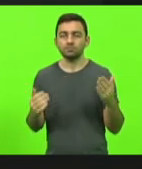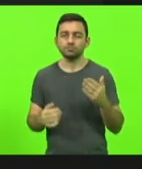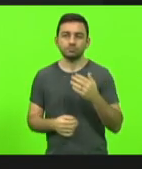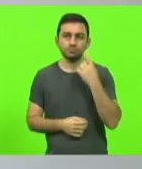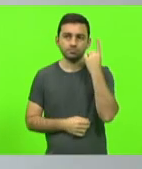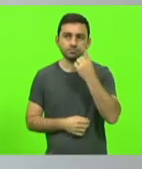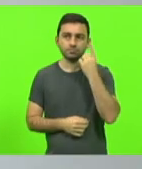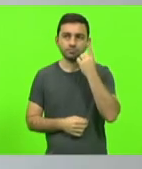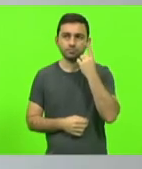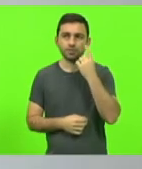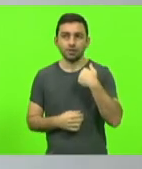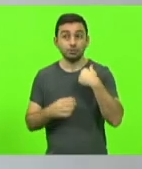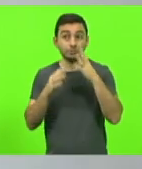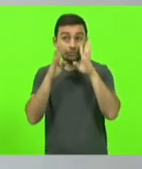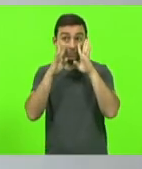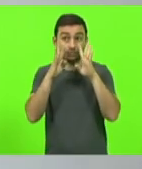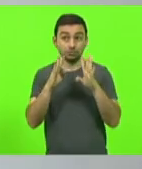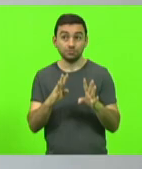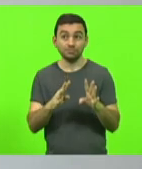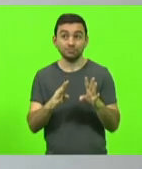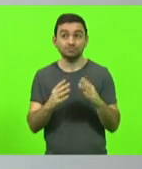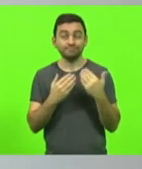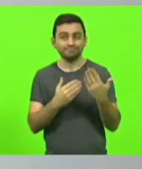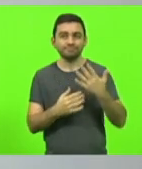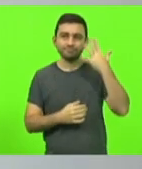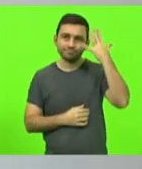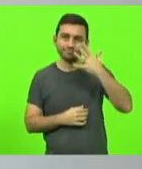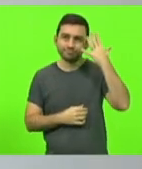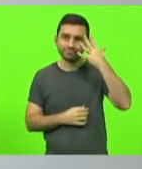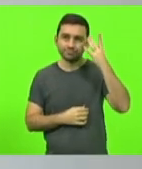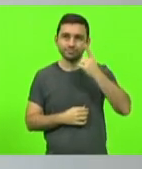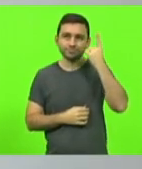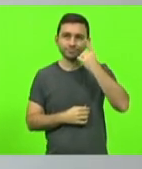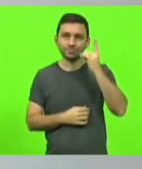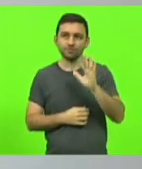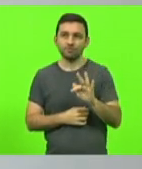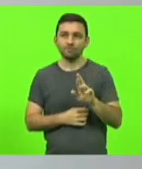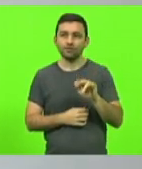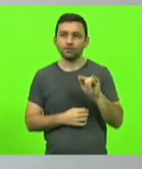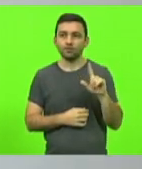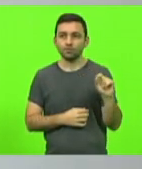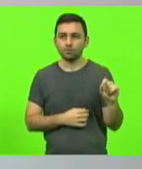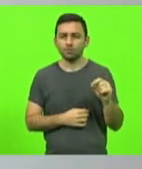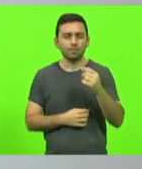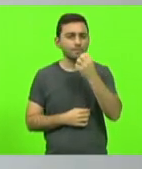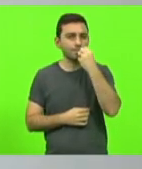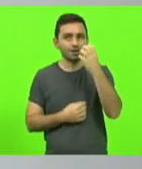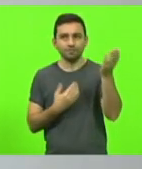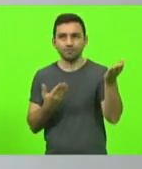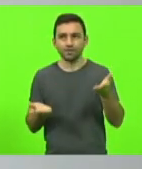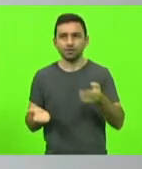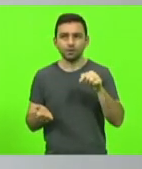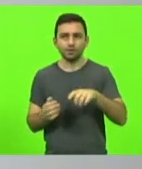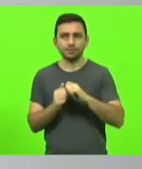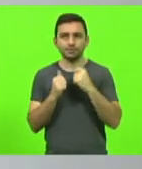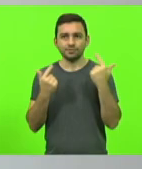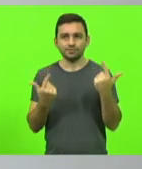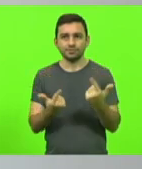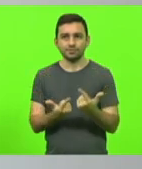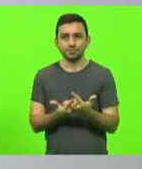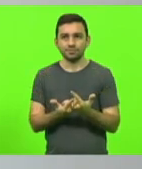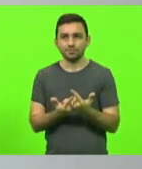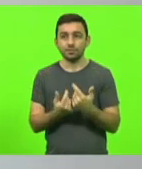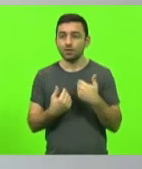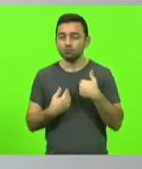Escutei atentamente o pronunciamento deputado Frigo. Deputado, seja bem-vindo a esta casa. Não